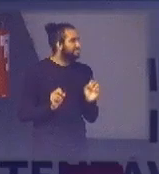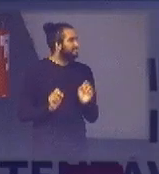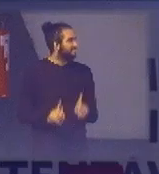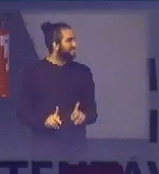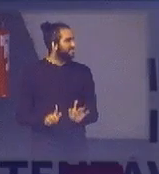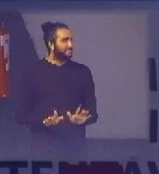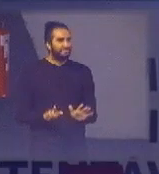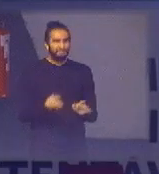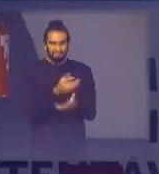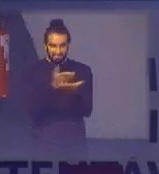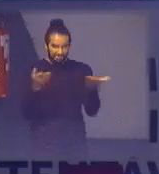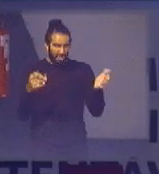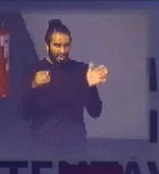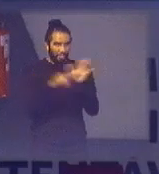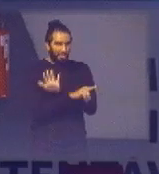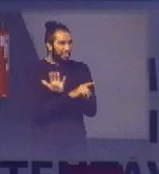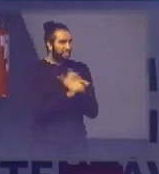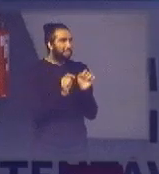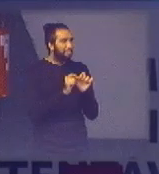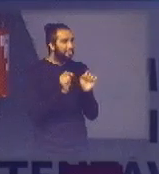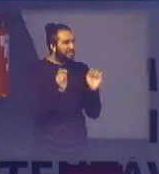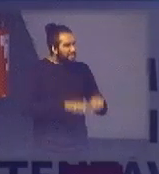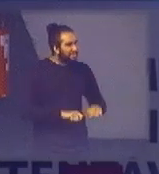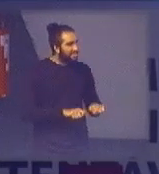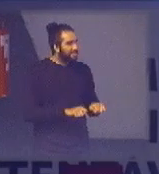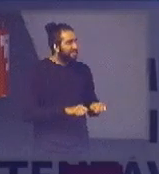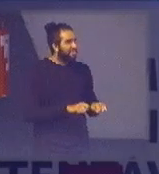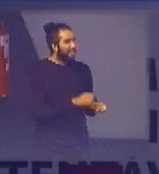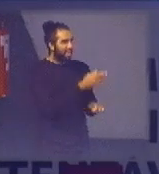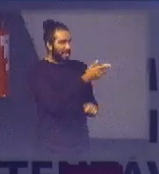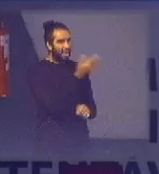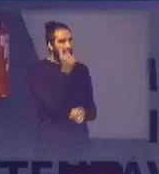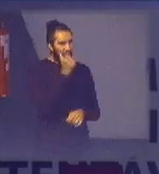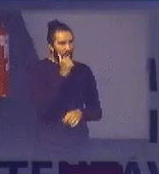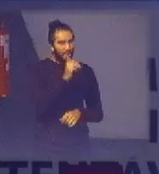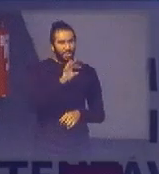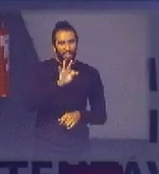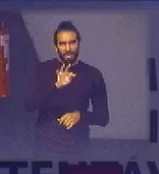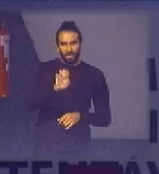alguém tem alguma pergunta faz aí tereza manda